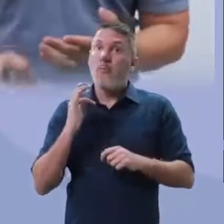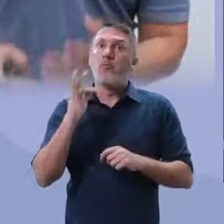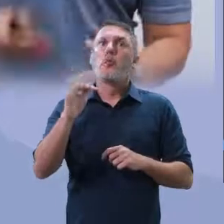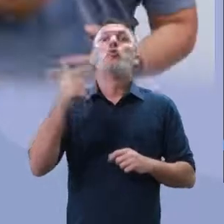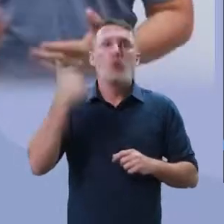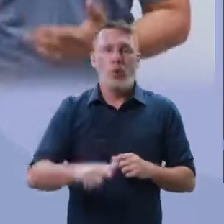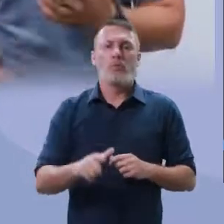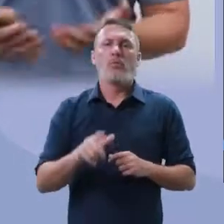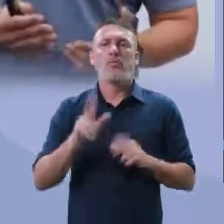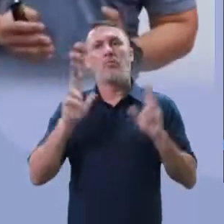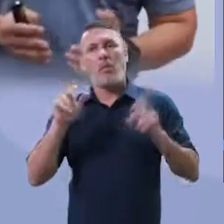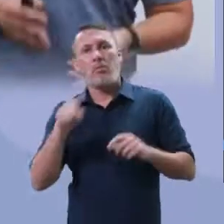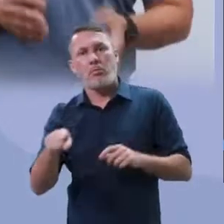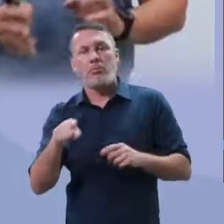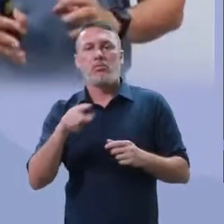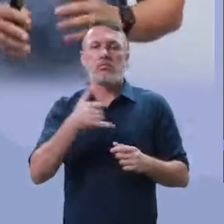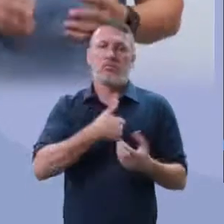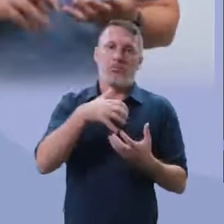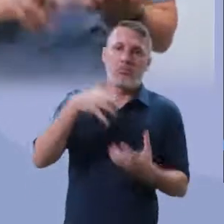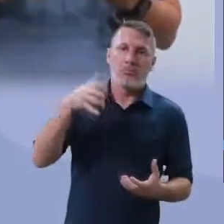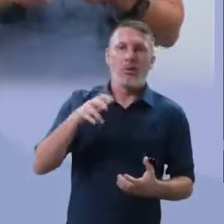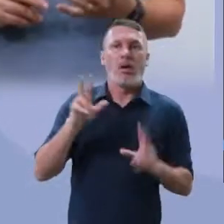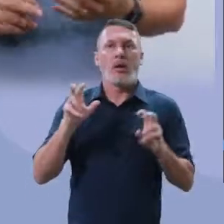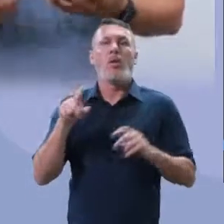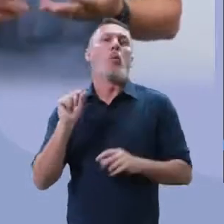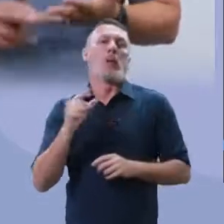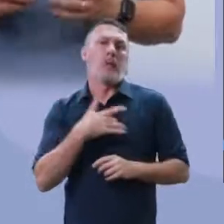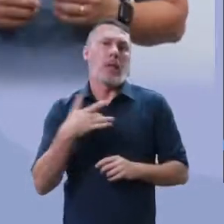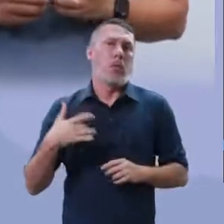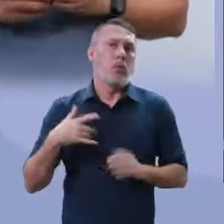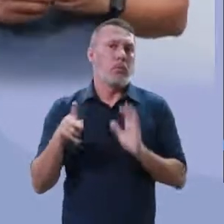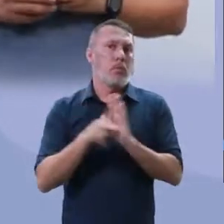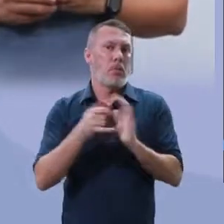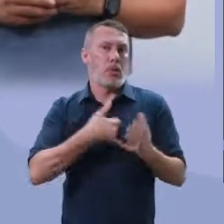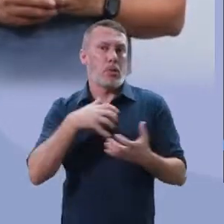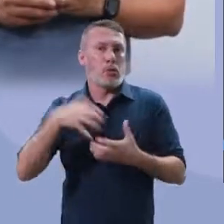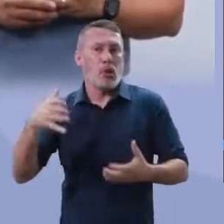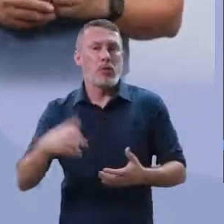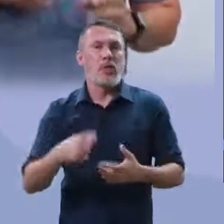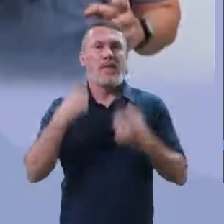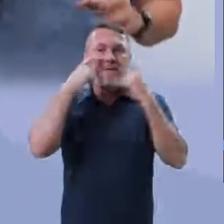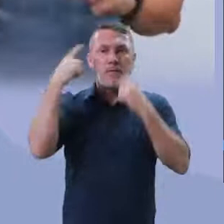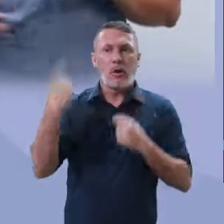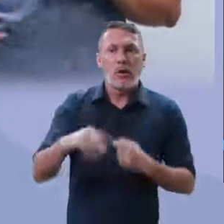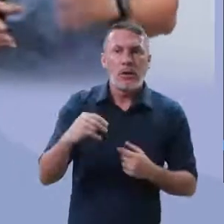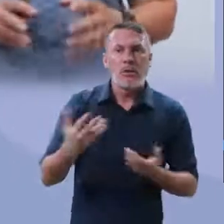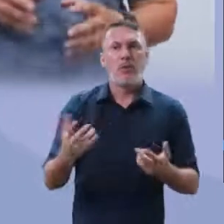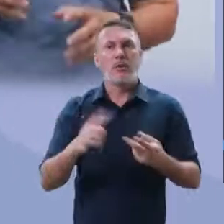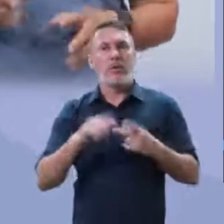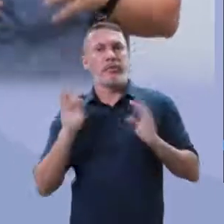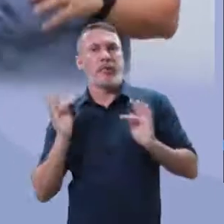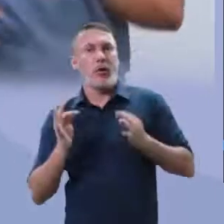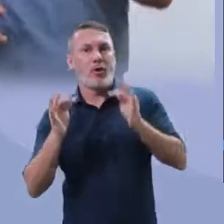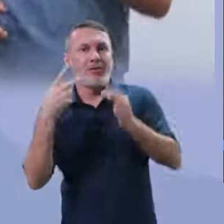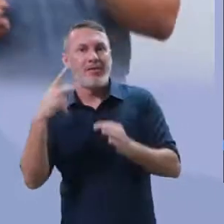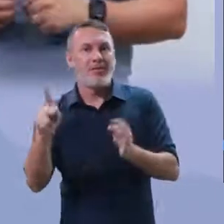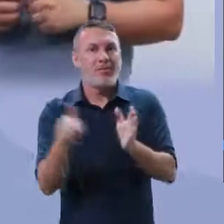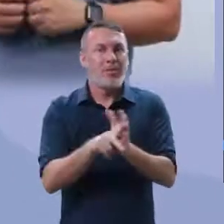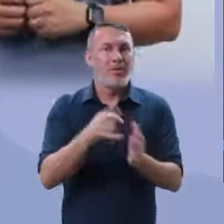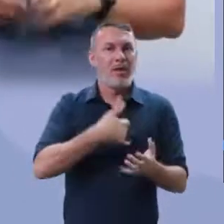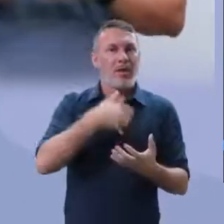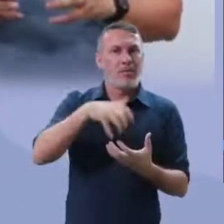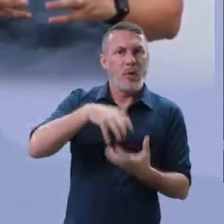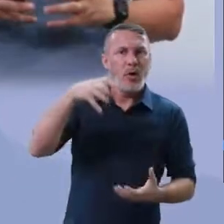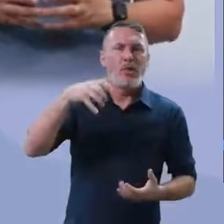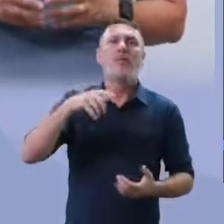cobrar novamente alguma coisa relativa à saúde do idoso, à violência contra os idosos, a questão da tecnologia, os idosos, nós